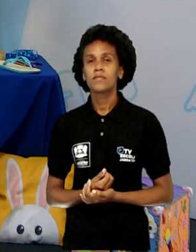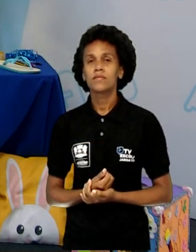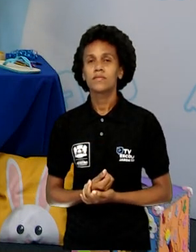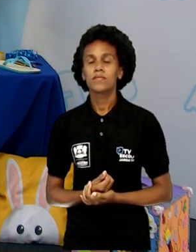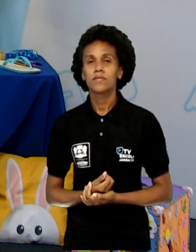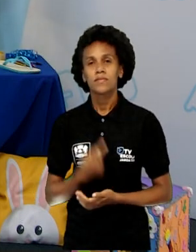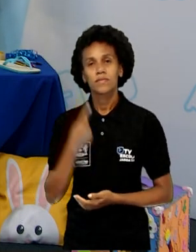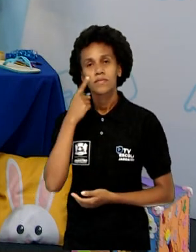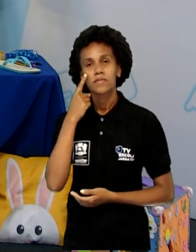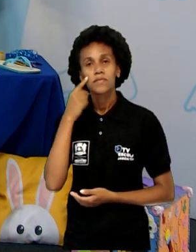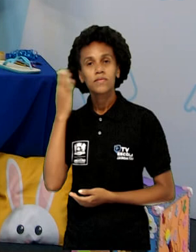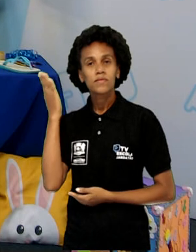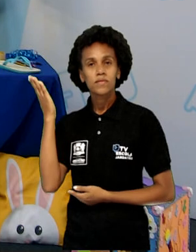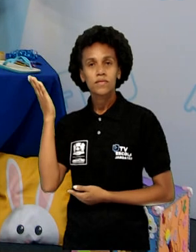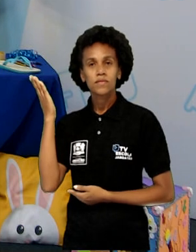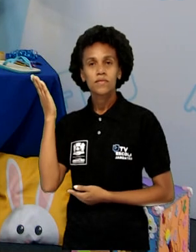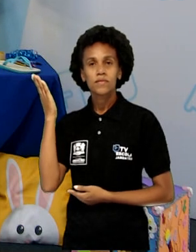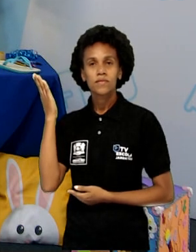jeito.